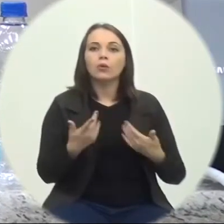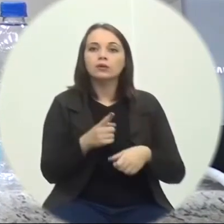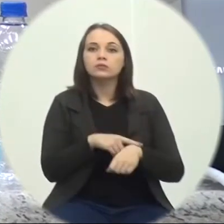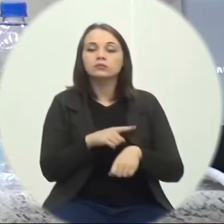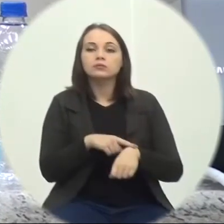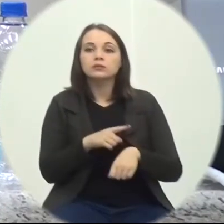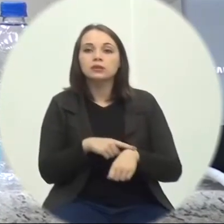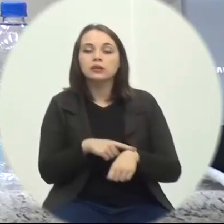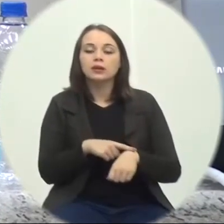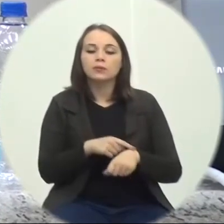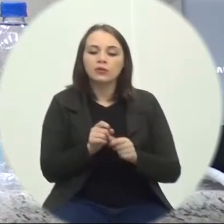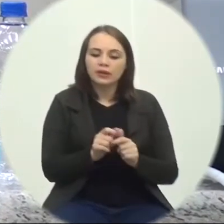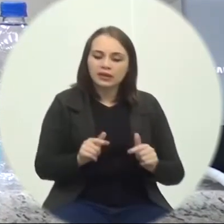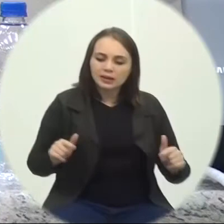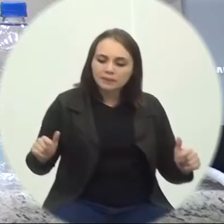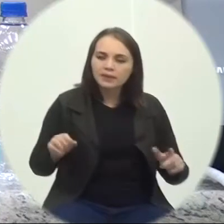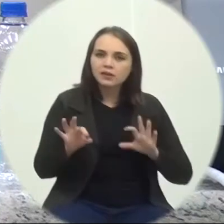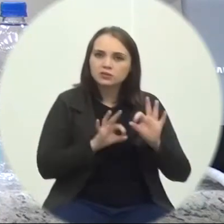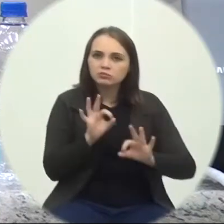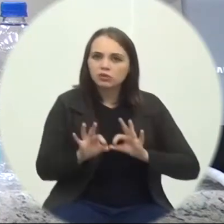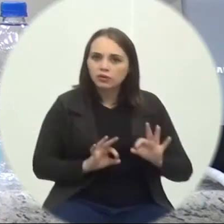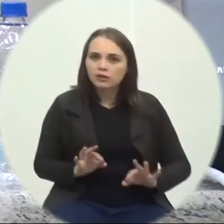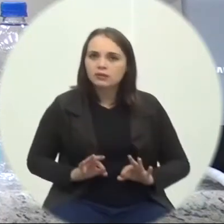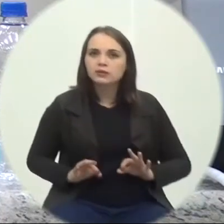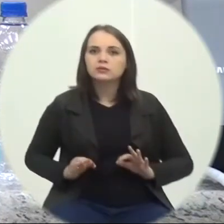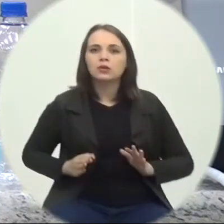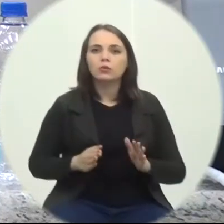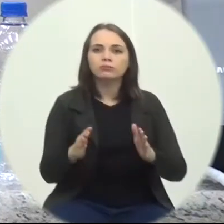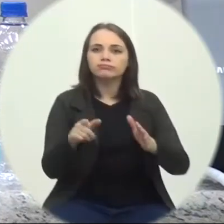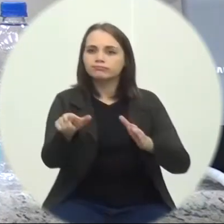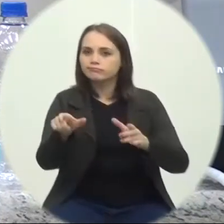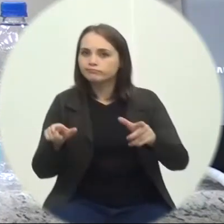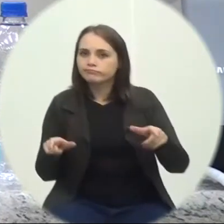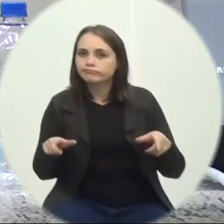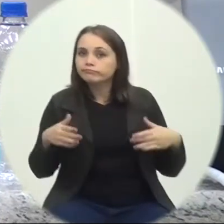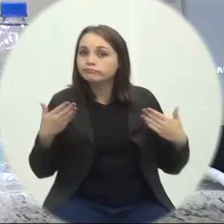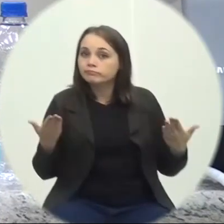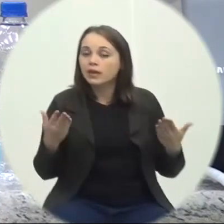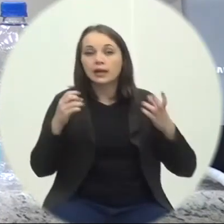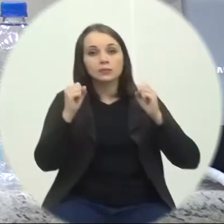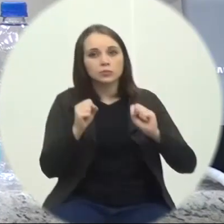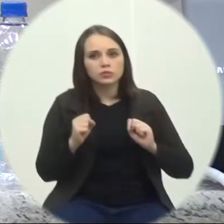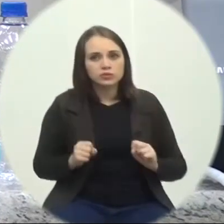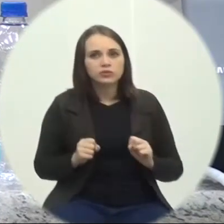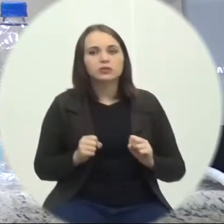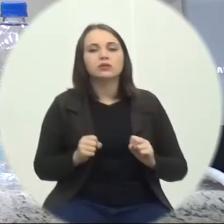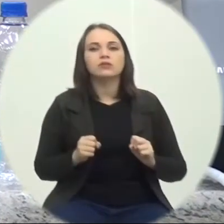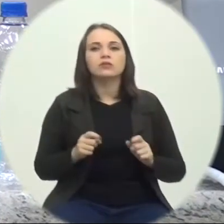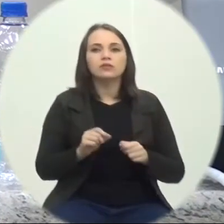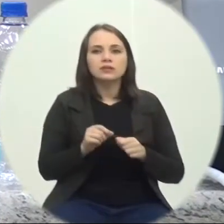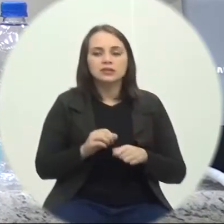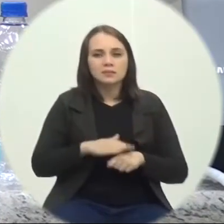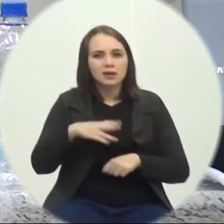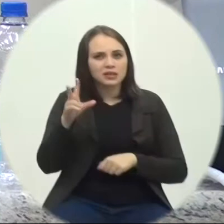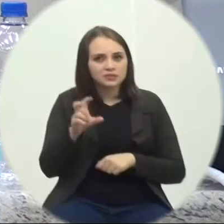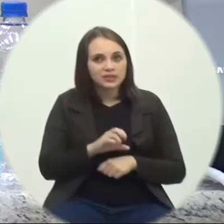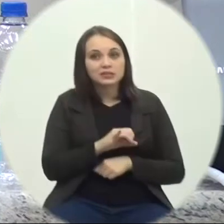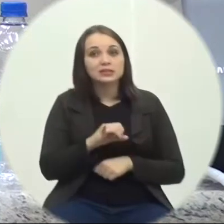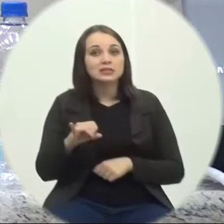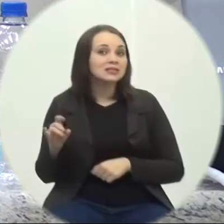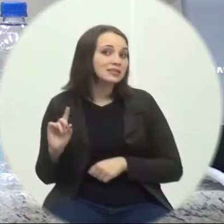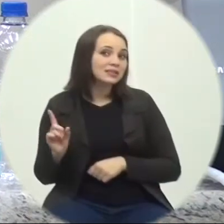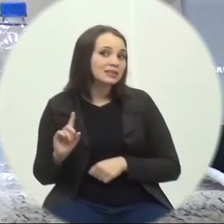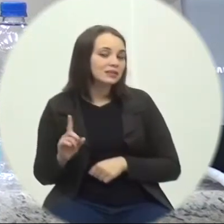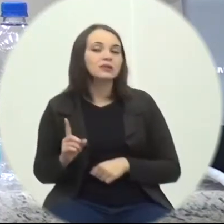realizada A roçada E corte Da vegetação Do trecho Supracitado É possível Aumentar A frequência Caso a Resposta Seja